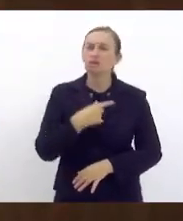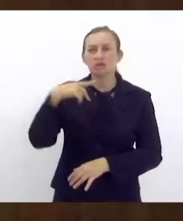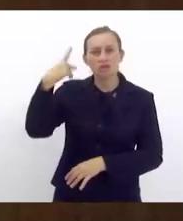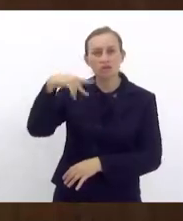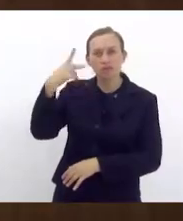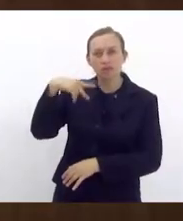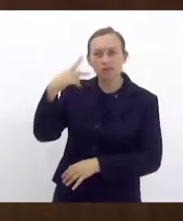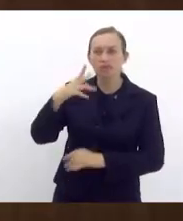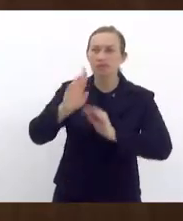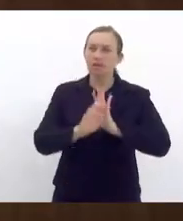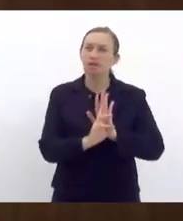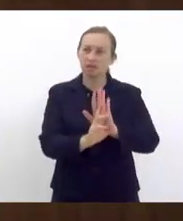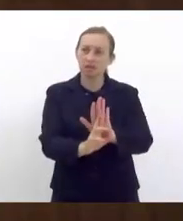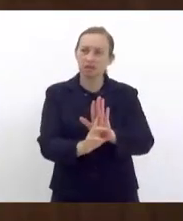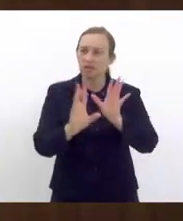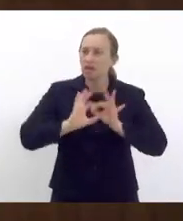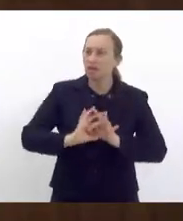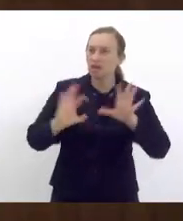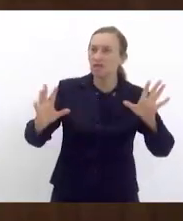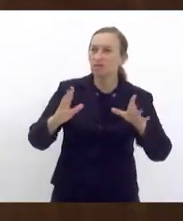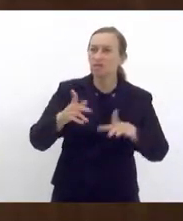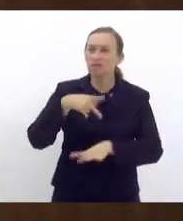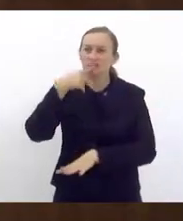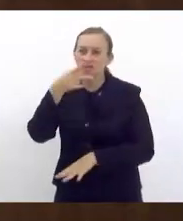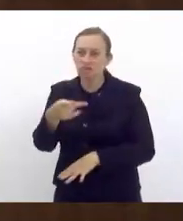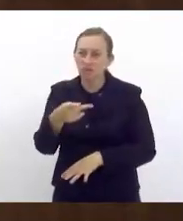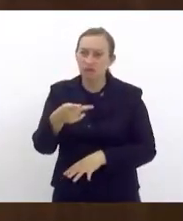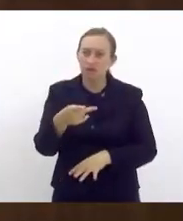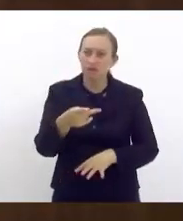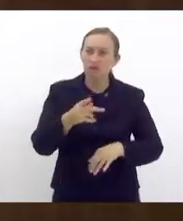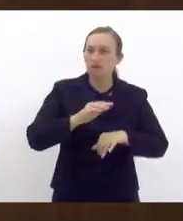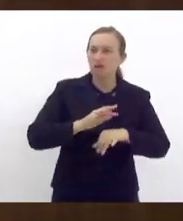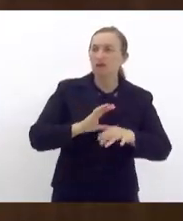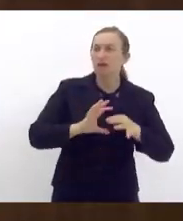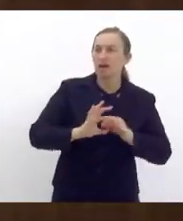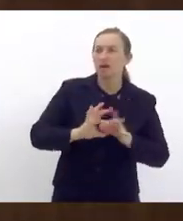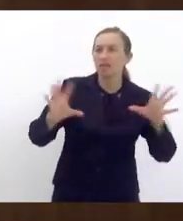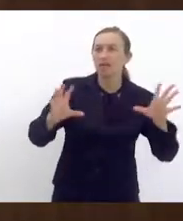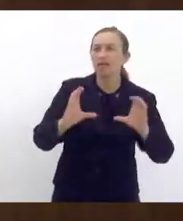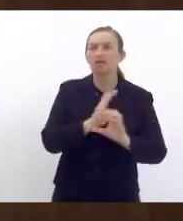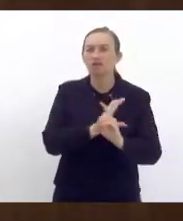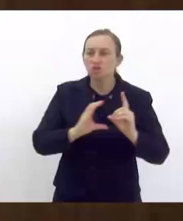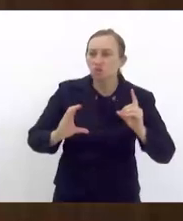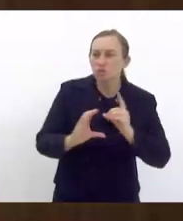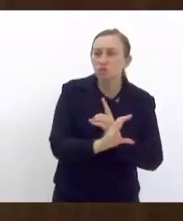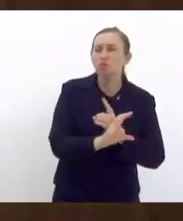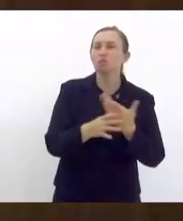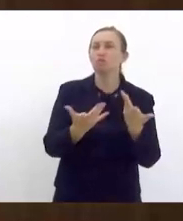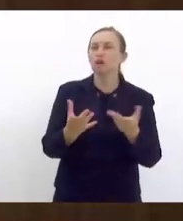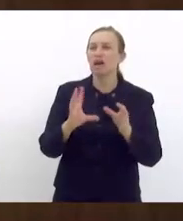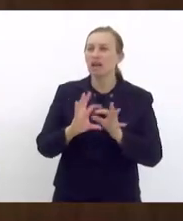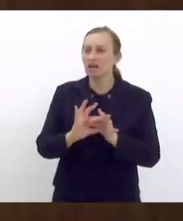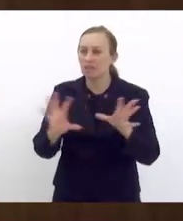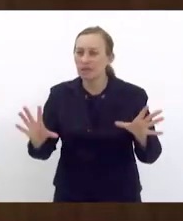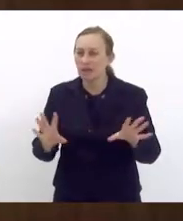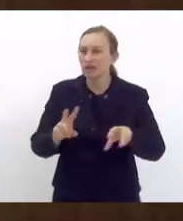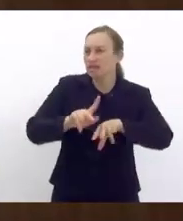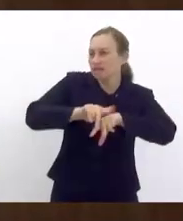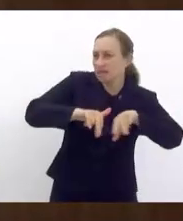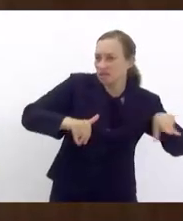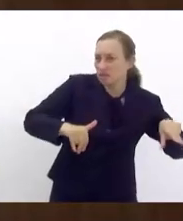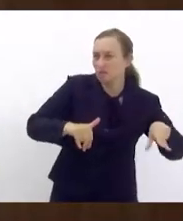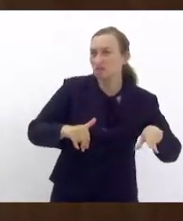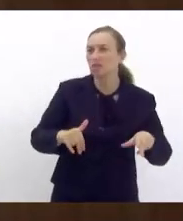representamos, que são a liberdade de expressão, a liberdade de cultos religiosos, as liberdades de orientação sexual,